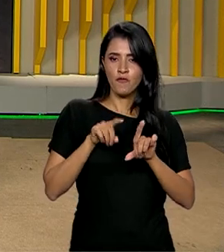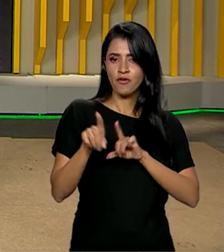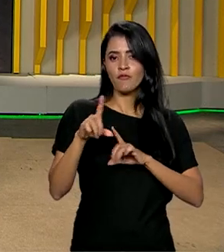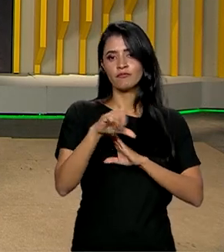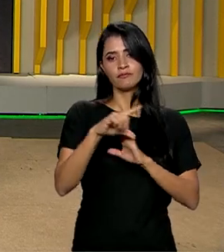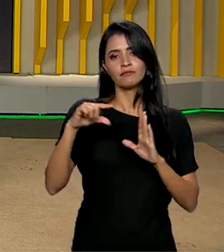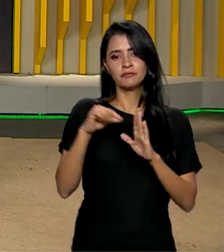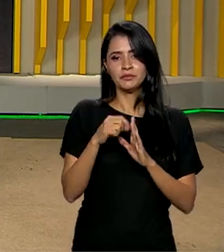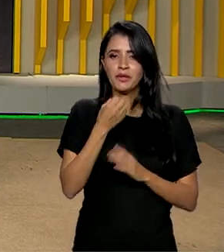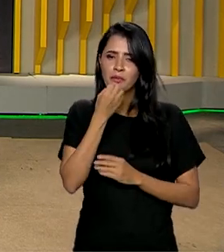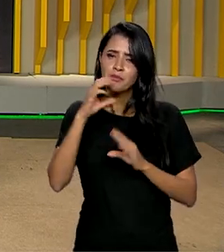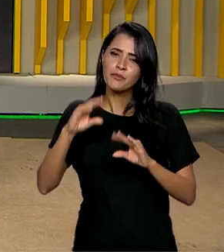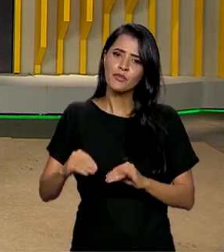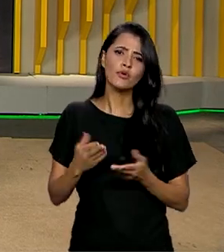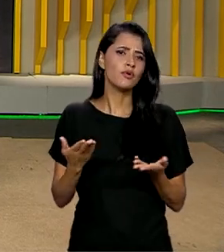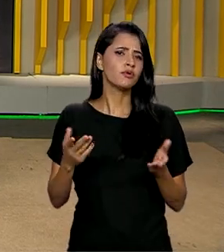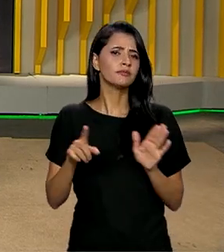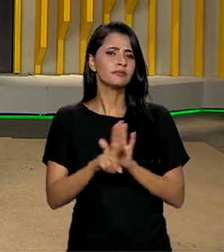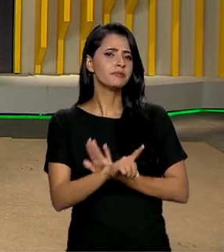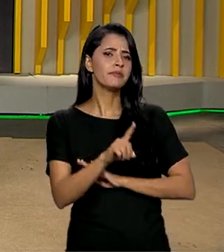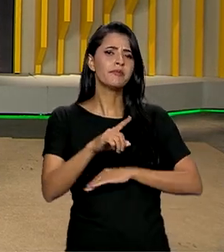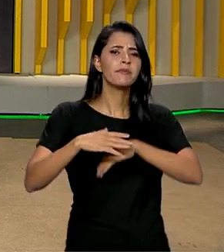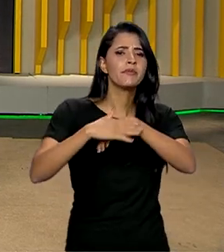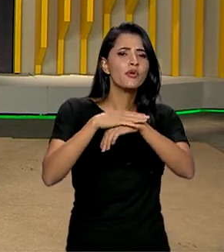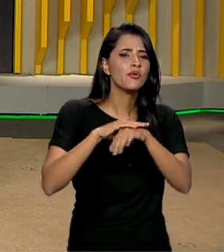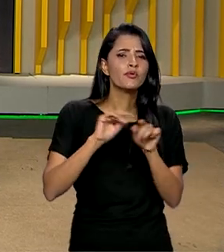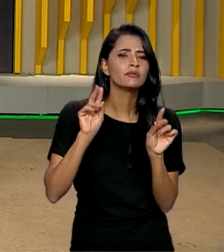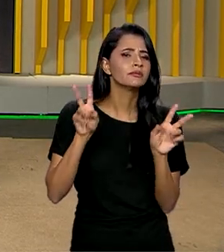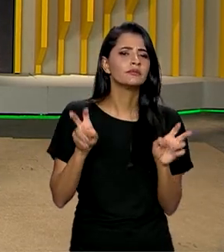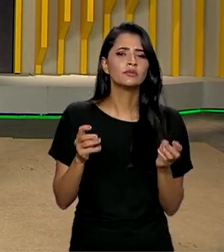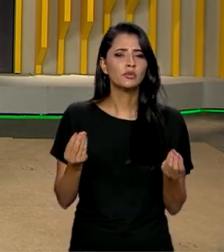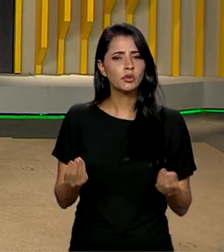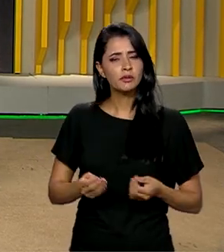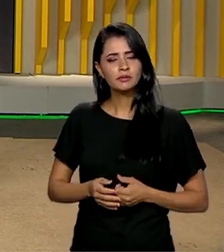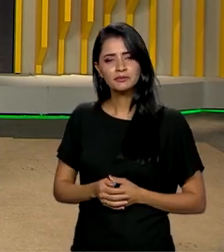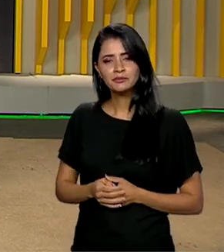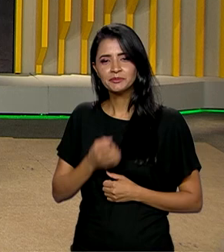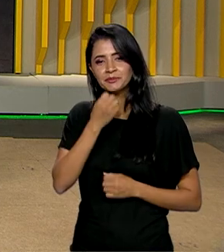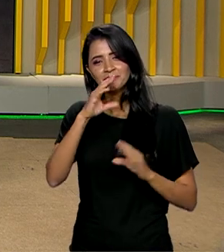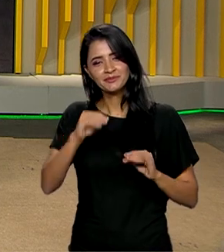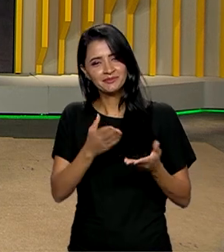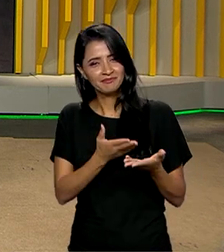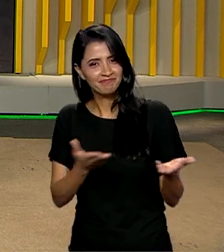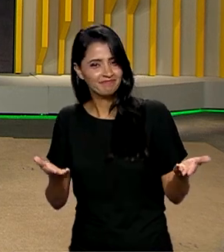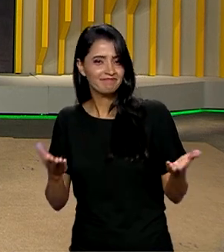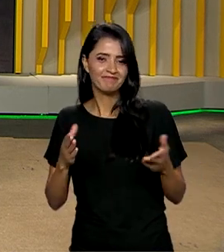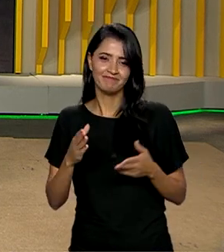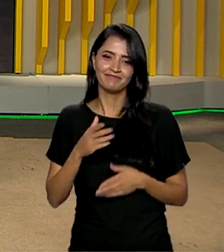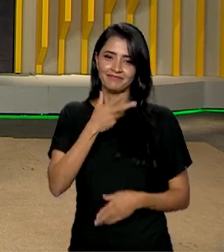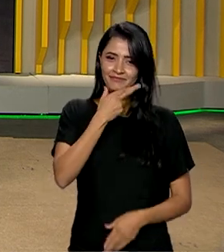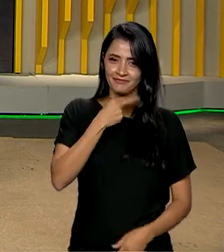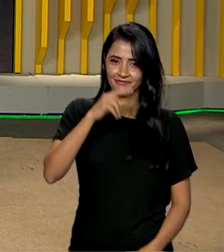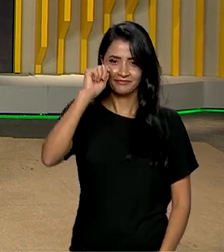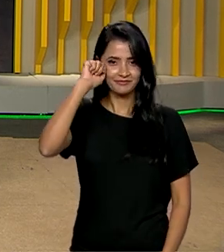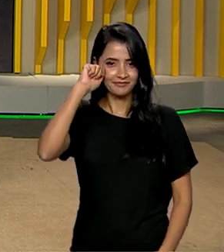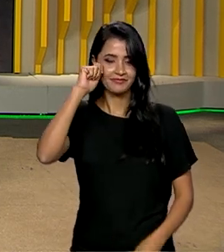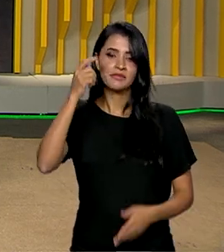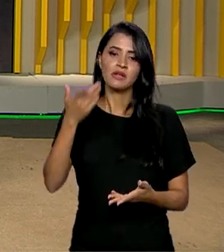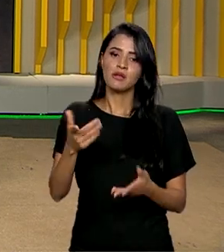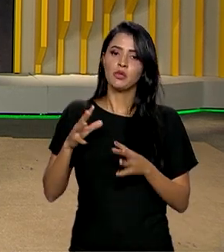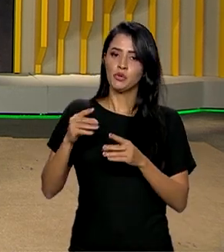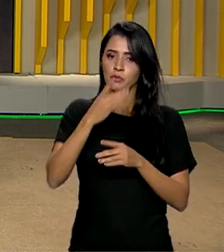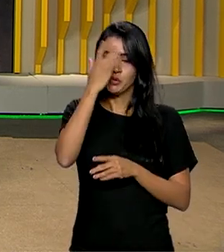Boa noite, Gabriela. Qual foi o teor dessa conversa? Boa noite, Ana, Roberto, uma boa noite a todos que nos assistem. Olha,